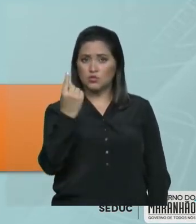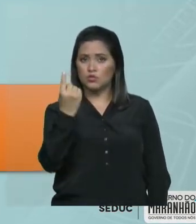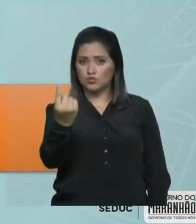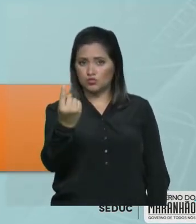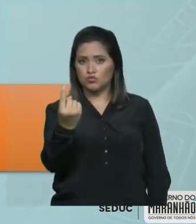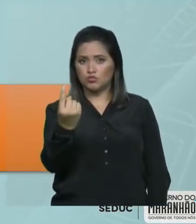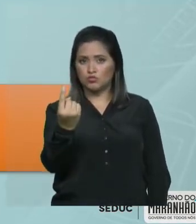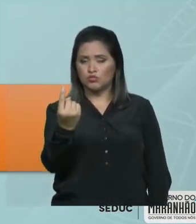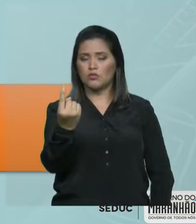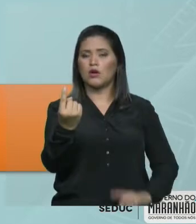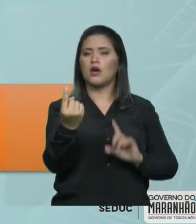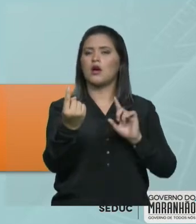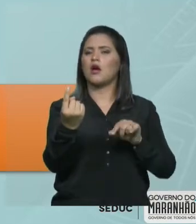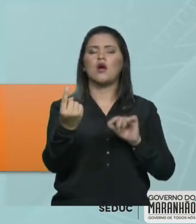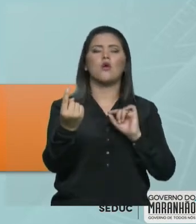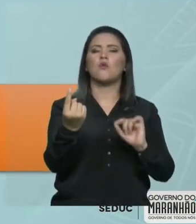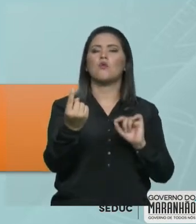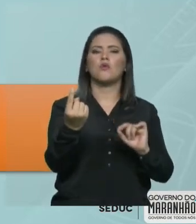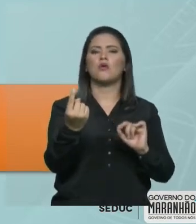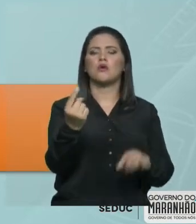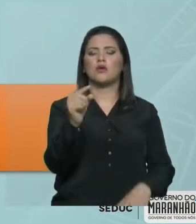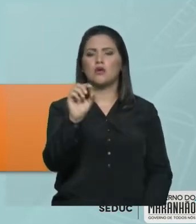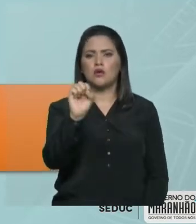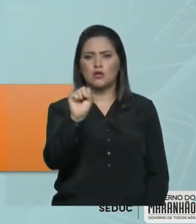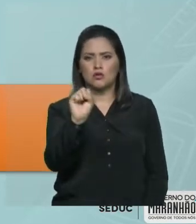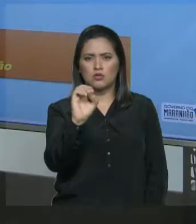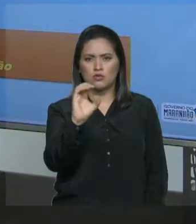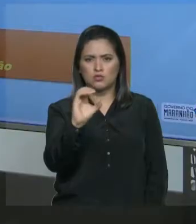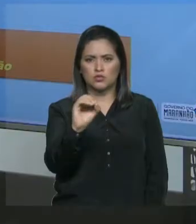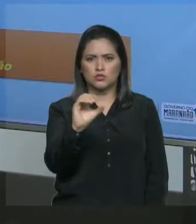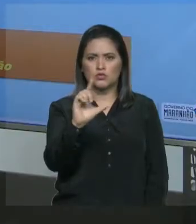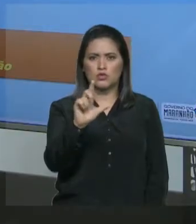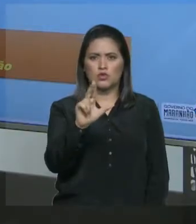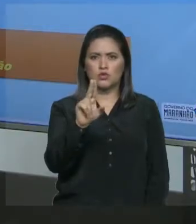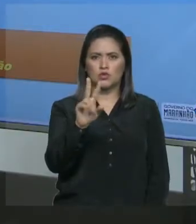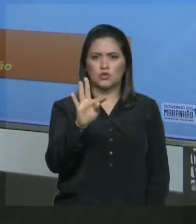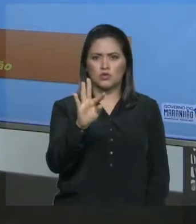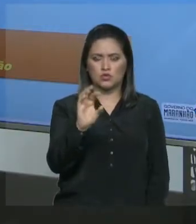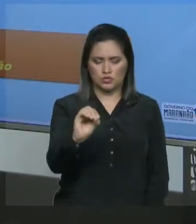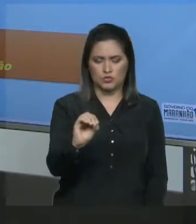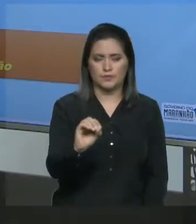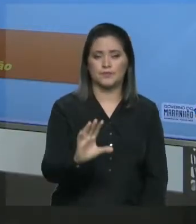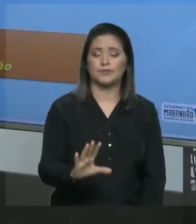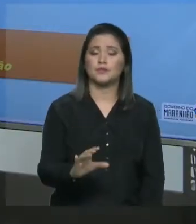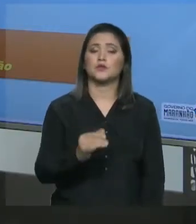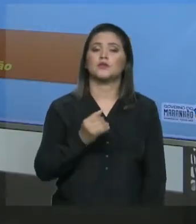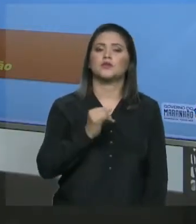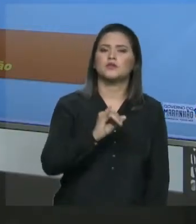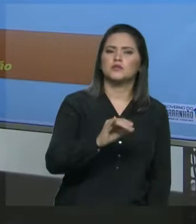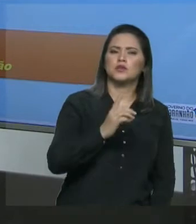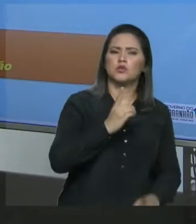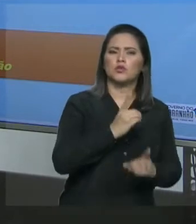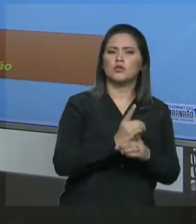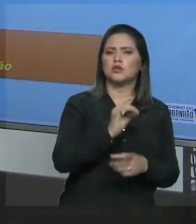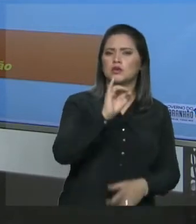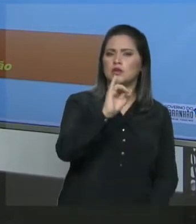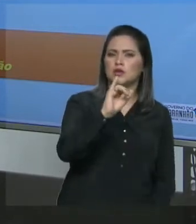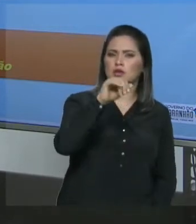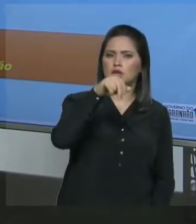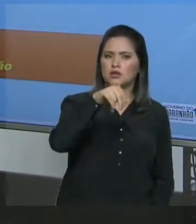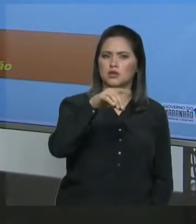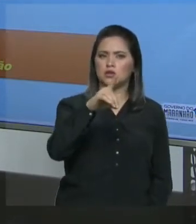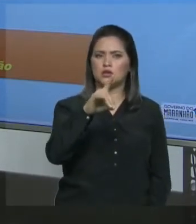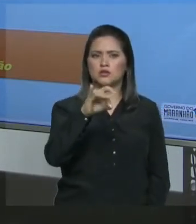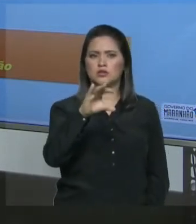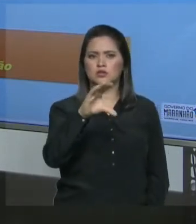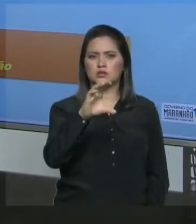índice 1, eu estou me referindo à parte soluto da solução. Se eu trabalhar com a grandeza com o índice 2, eu